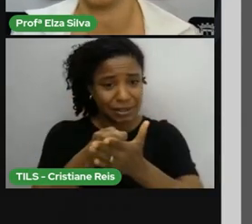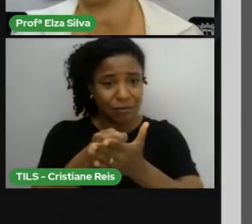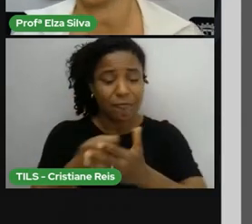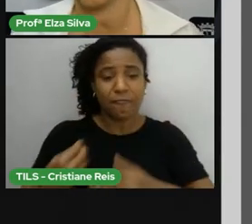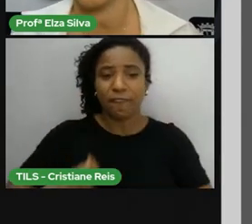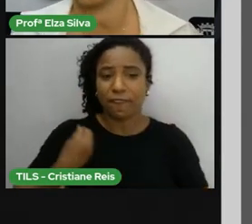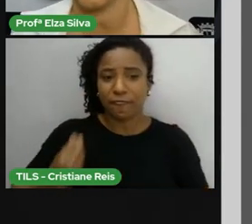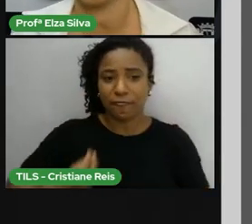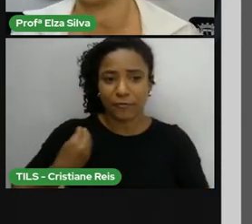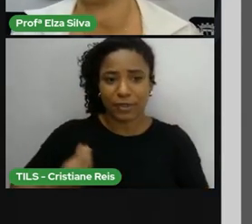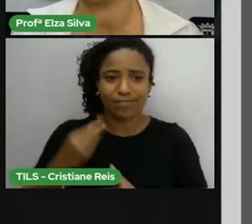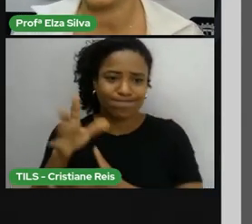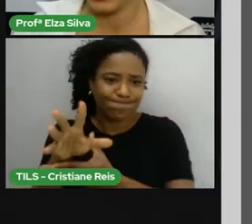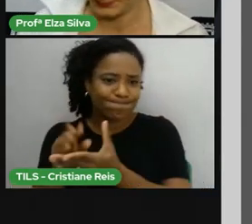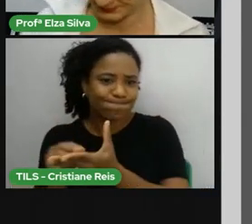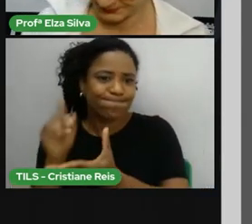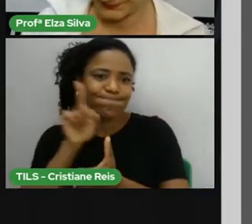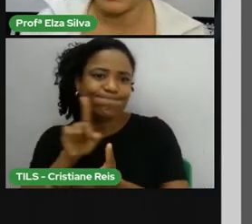urbano ou rural.